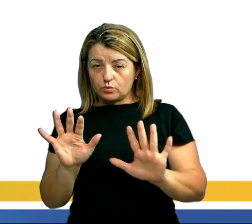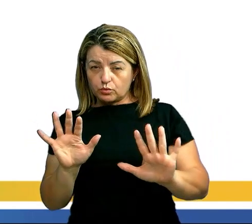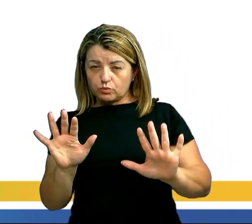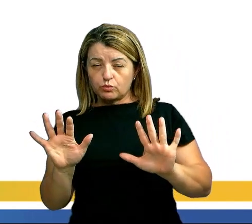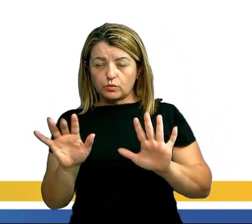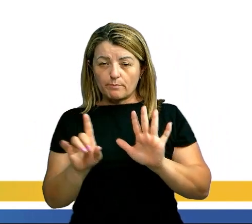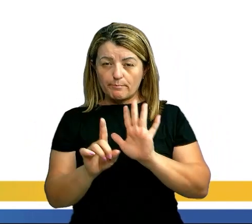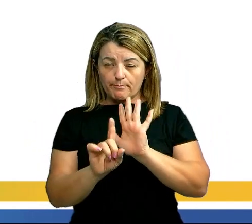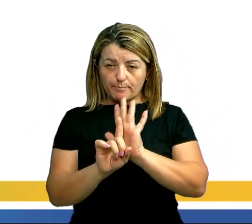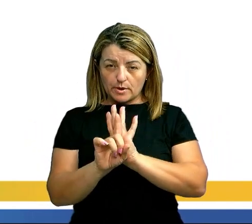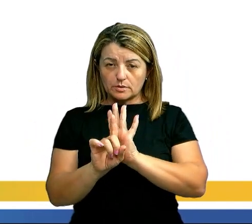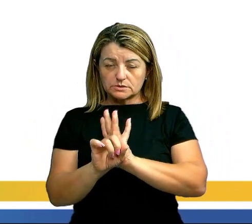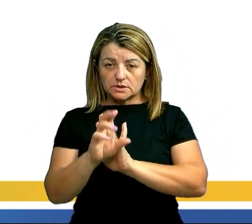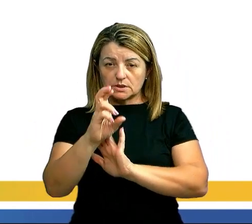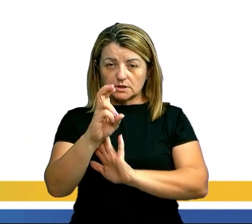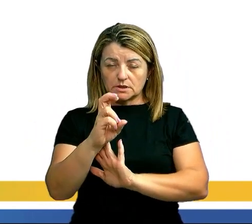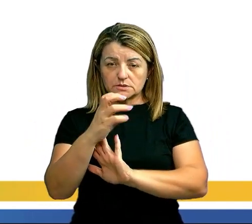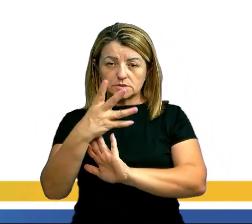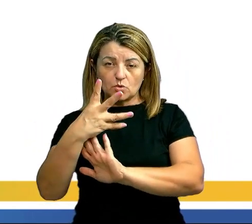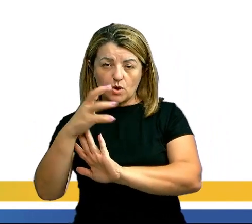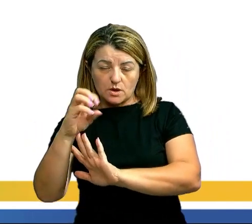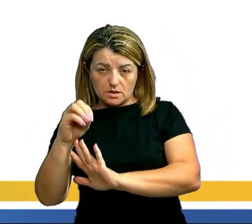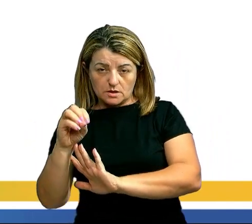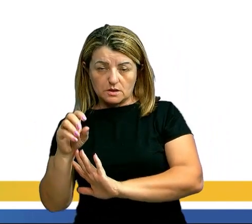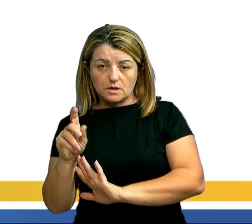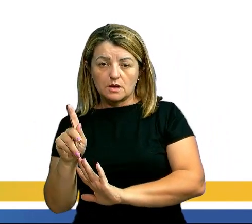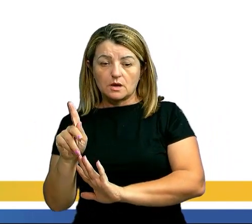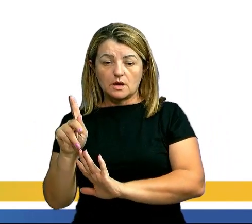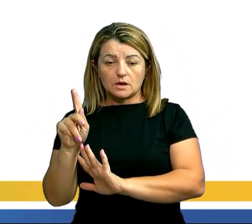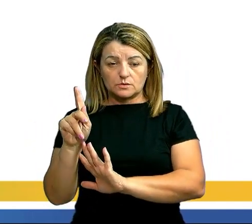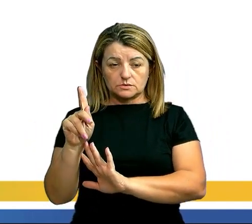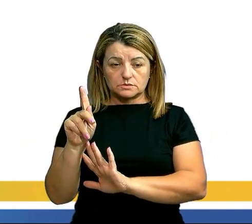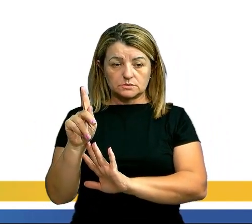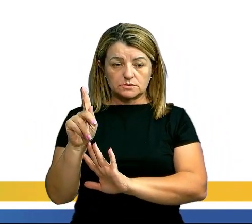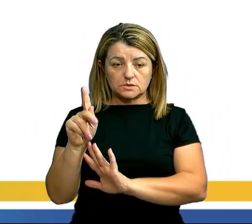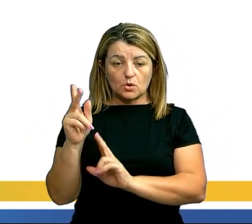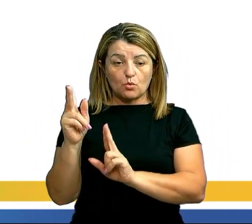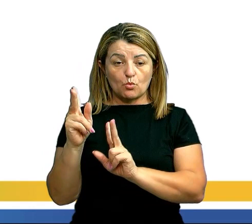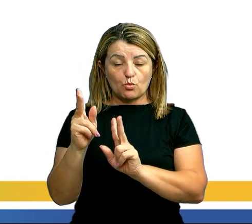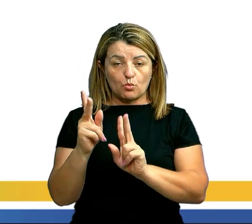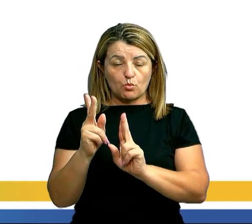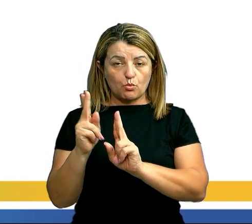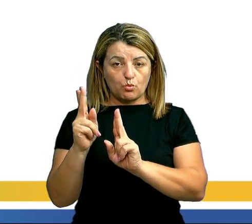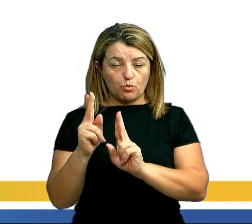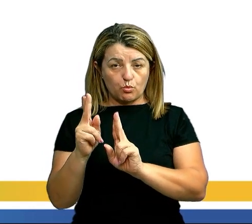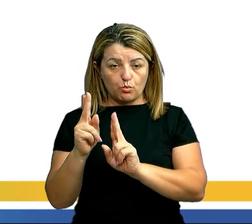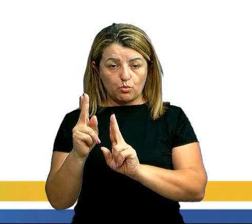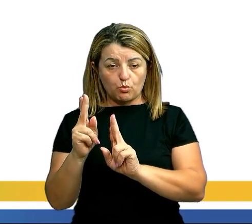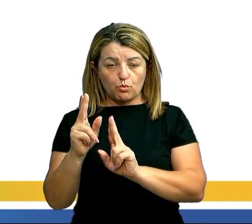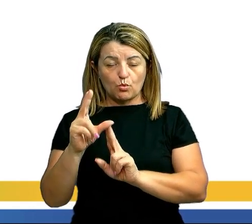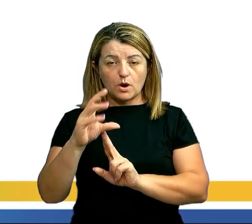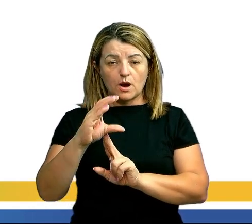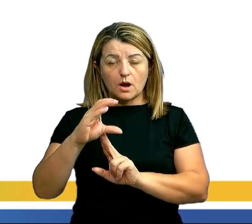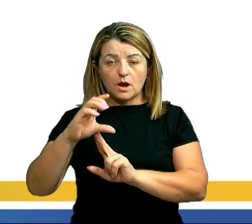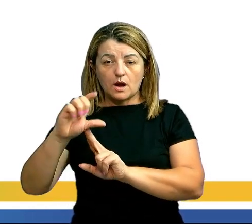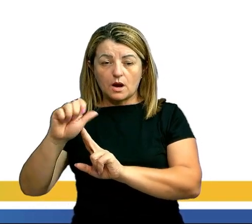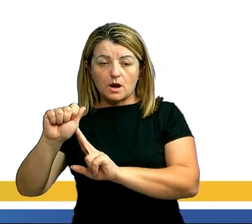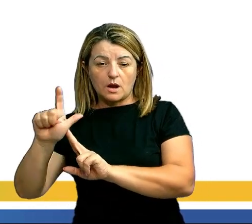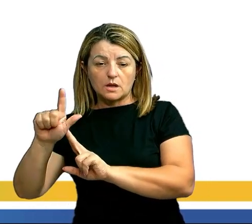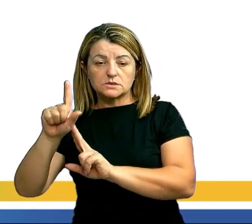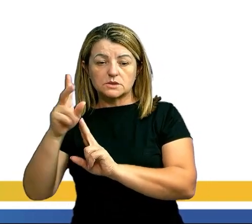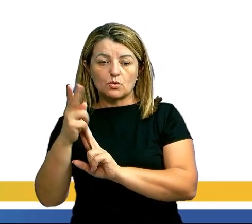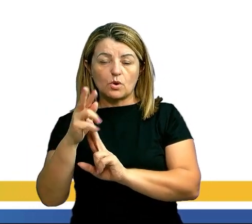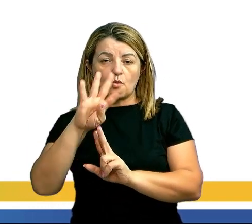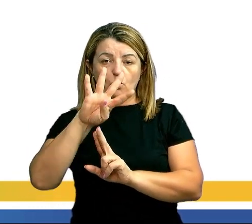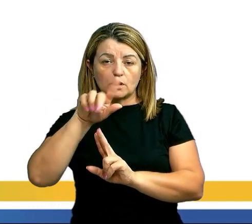nos fala em 540 calorias ela nos corresponde sabendo que cada caloria corresponde a 4,2